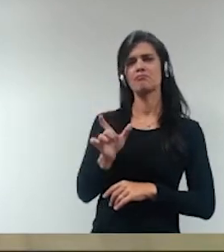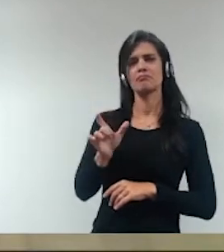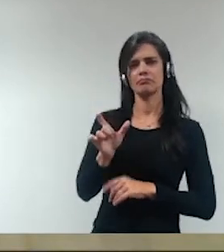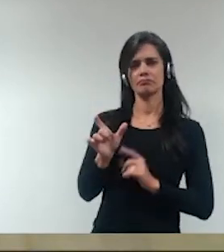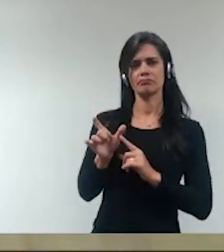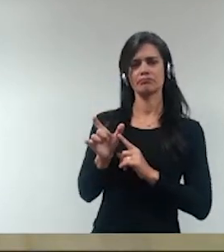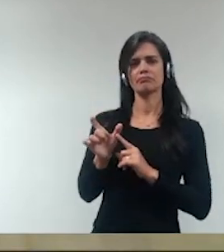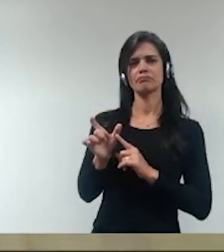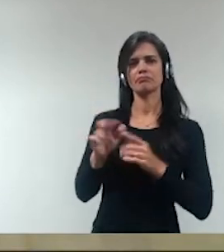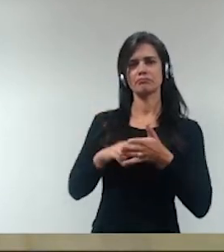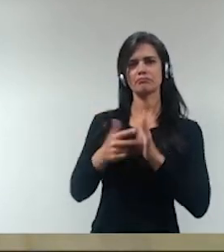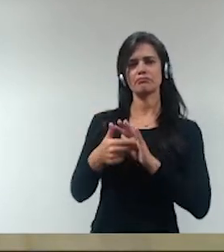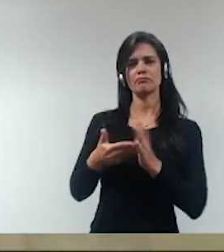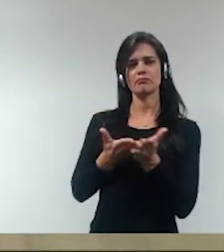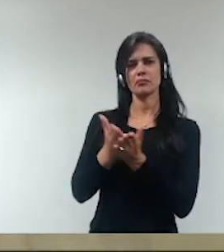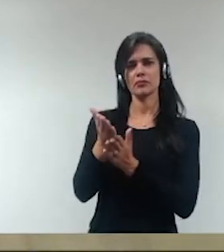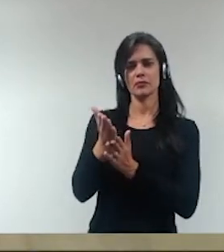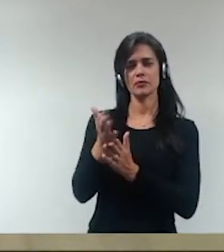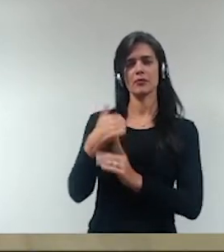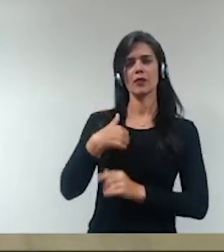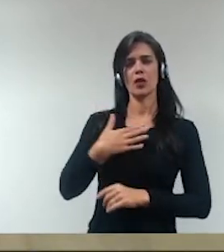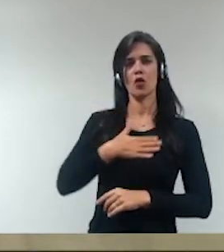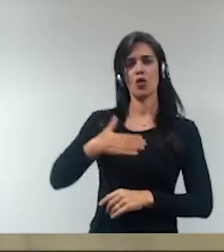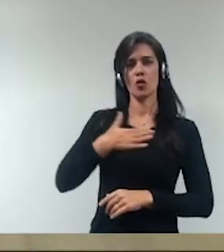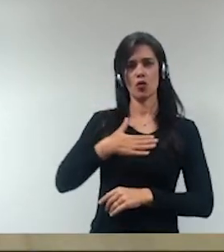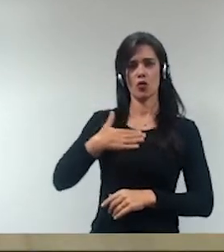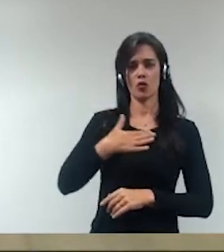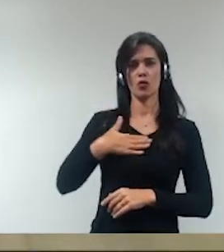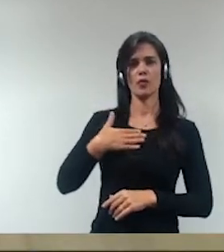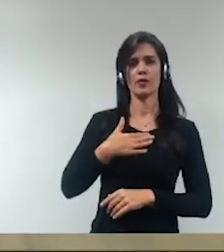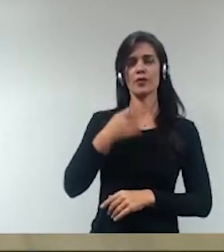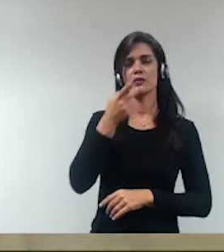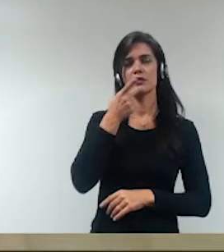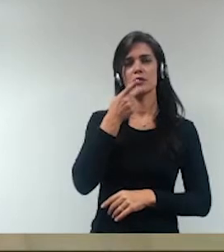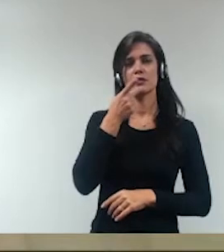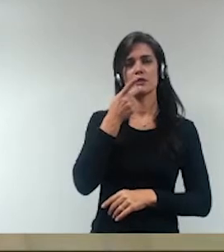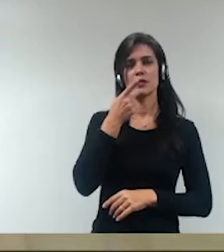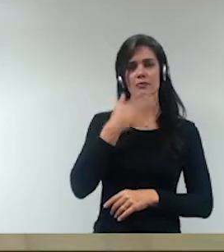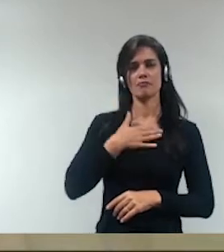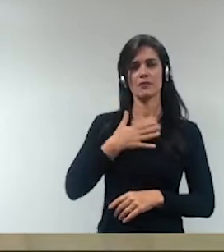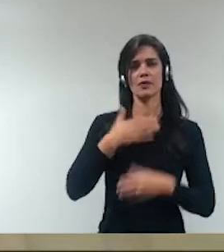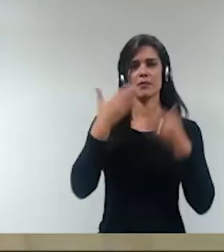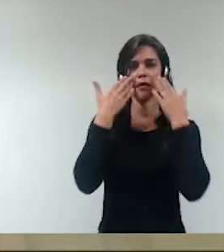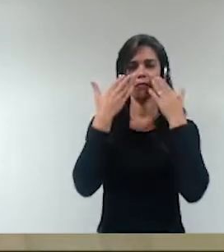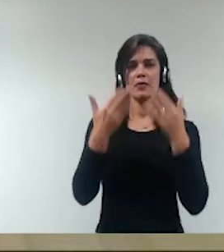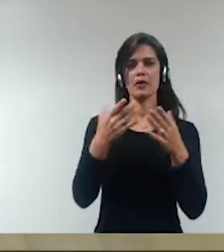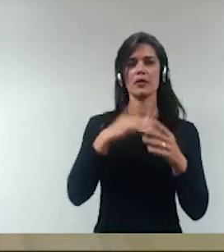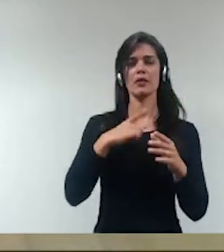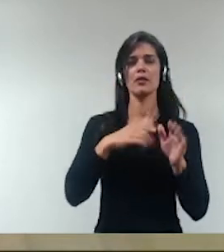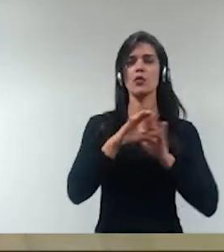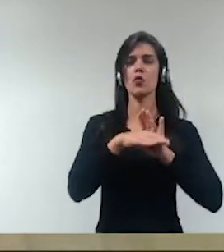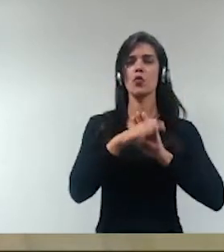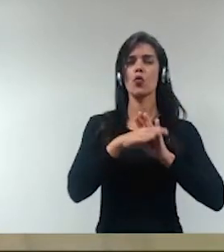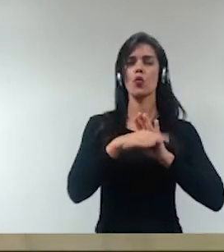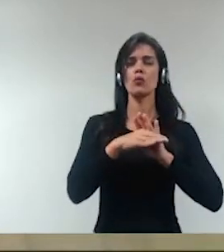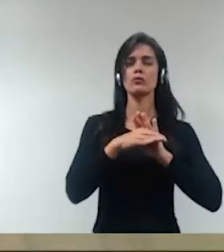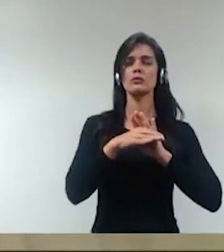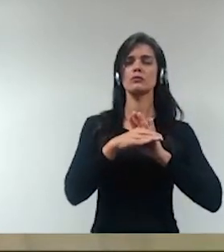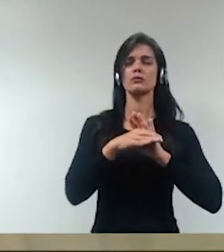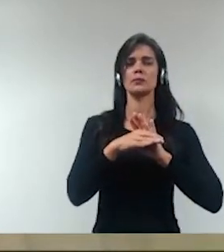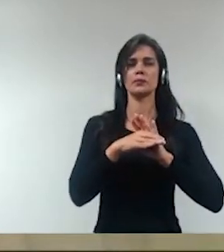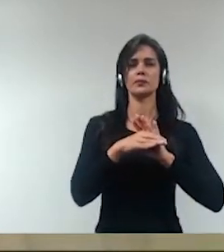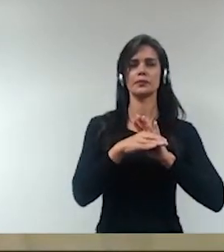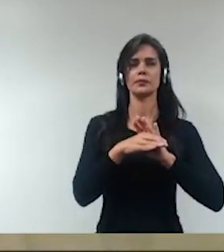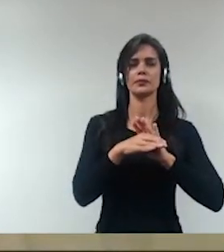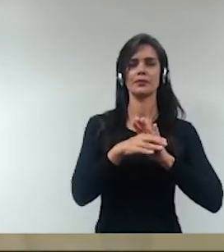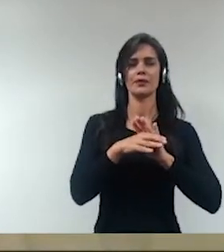É, eu sempre gosto de mencionar nas exposições que eu faço, há um conceito, né, de, é,